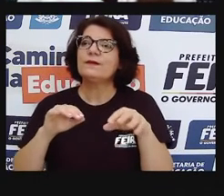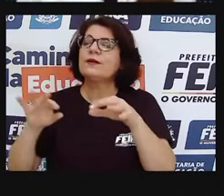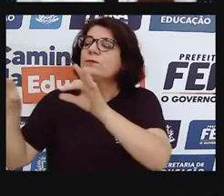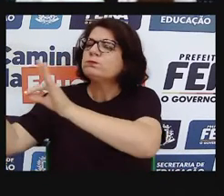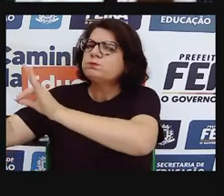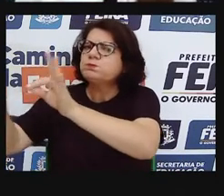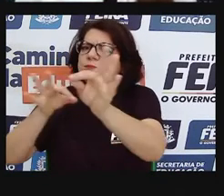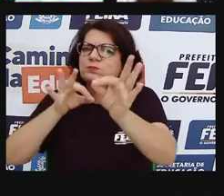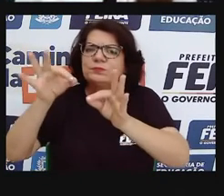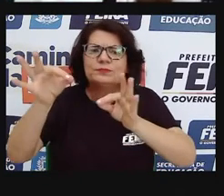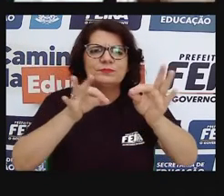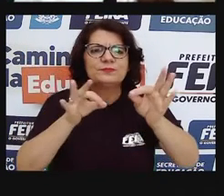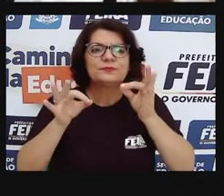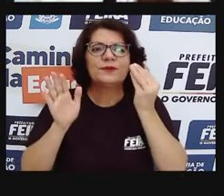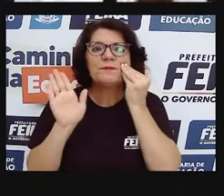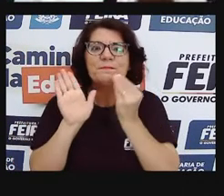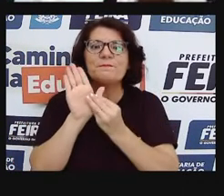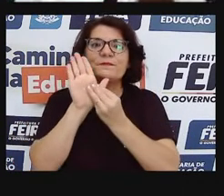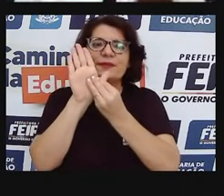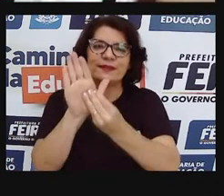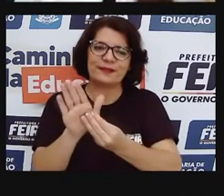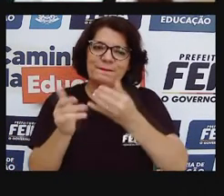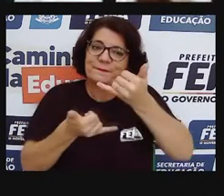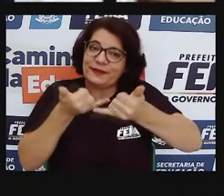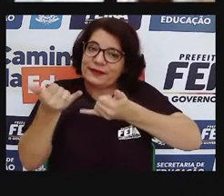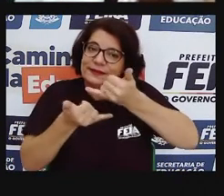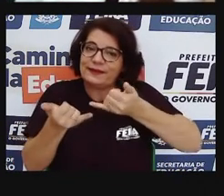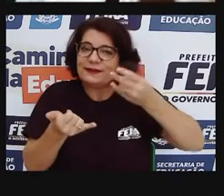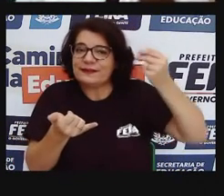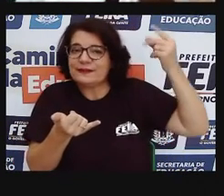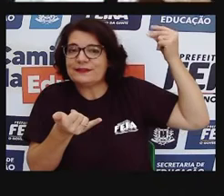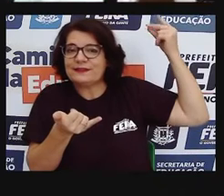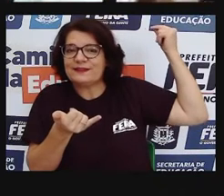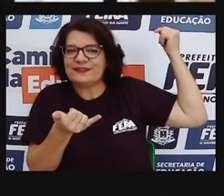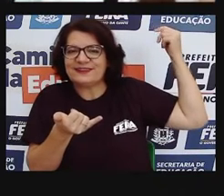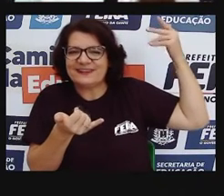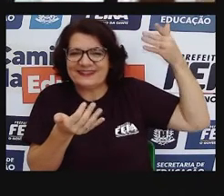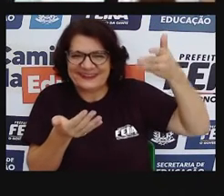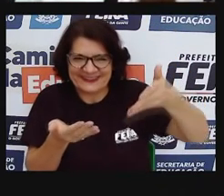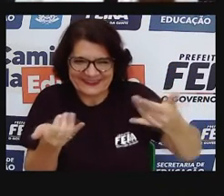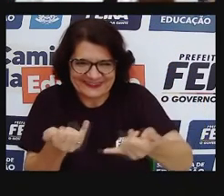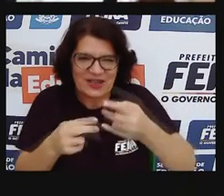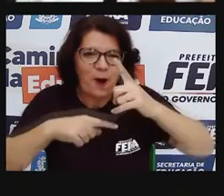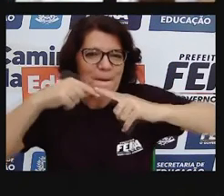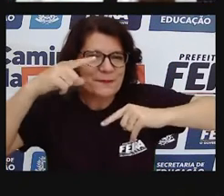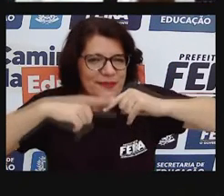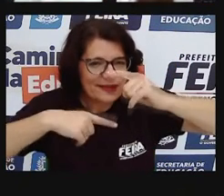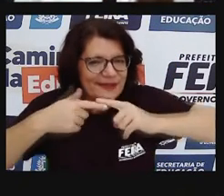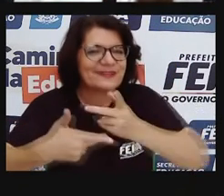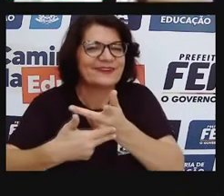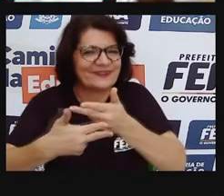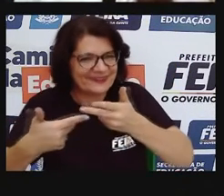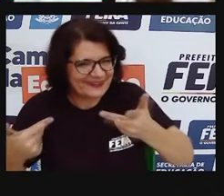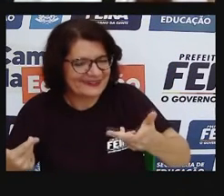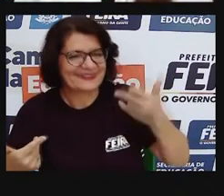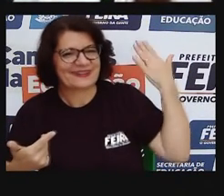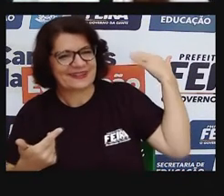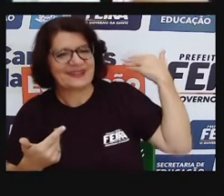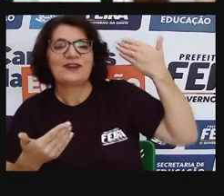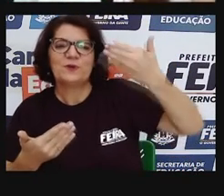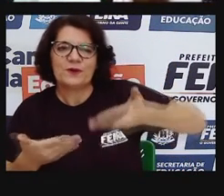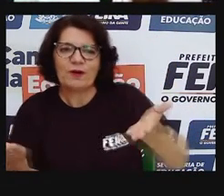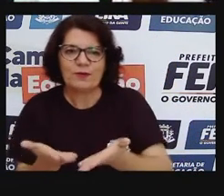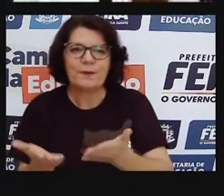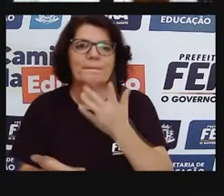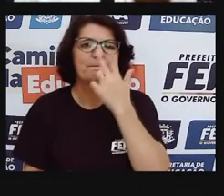infância, e aí vocês já devem ter, né, ouvido, escutado a palavra, dia, o dia D,